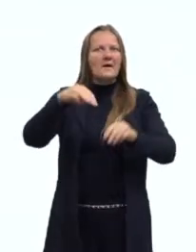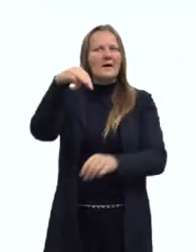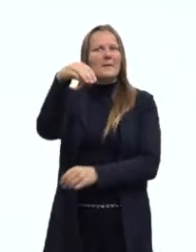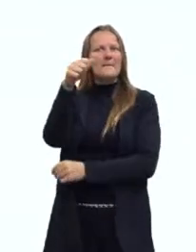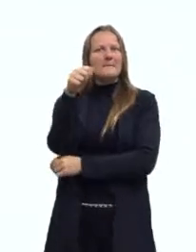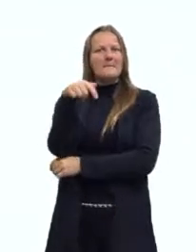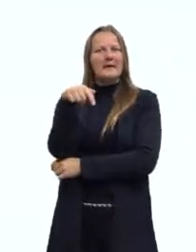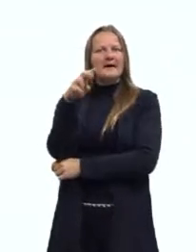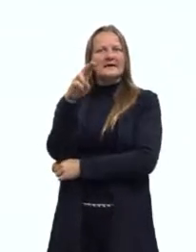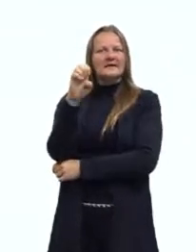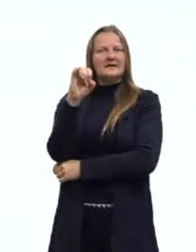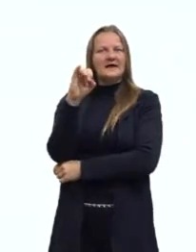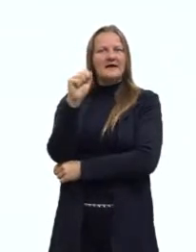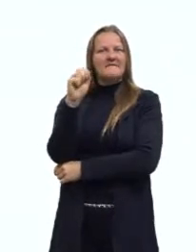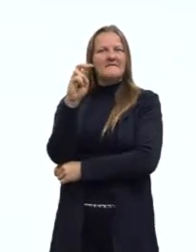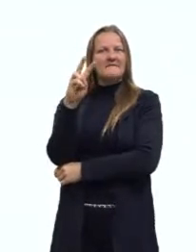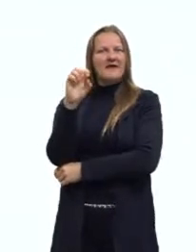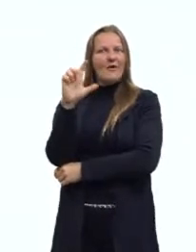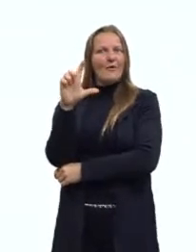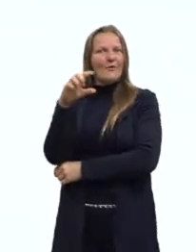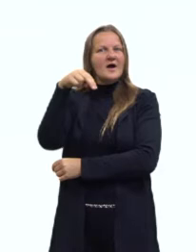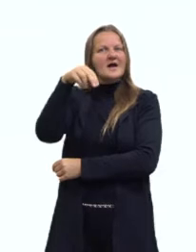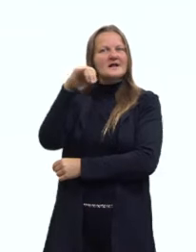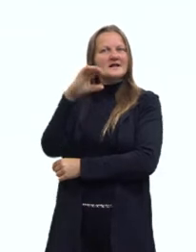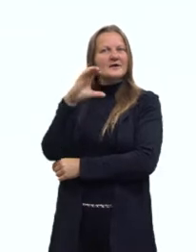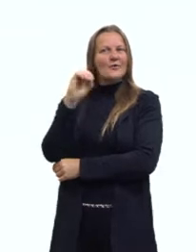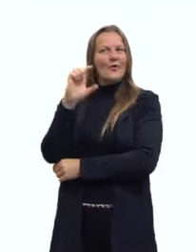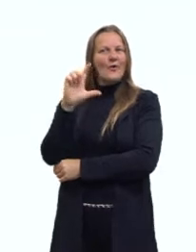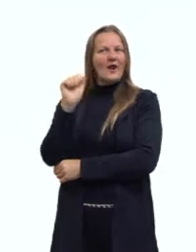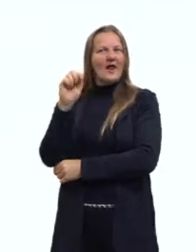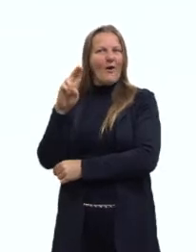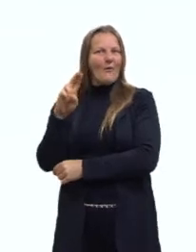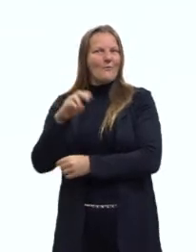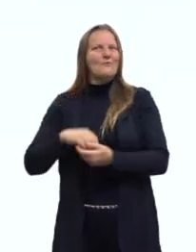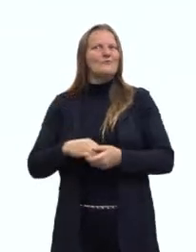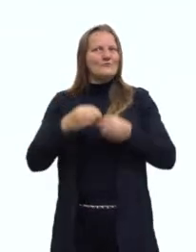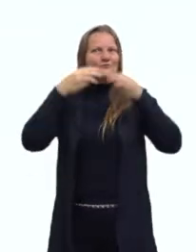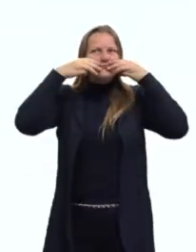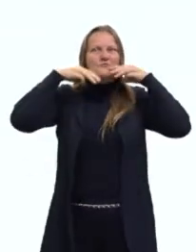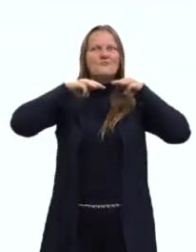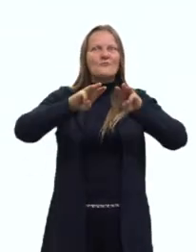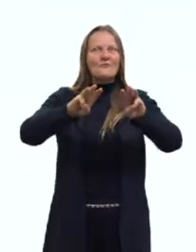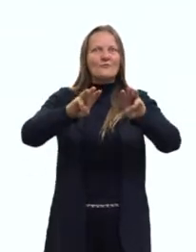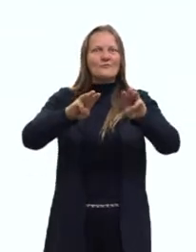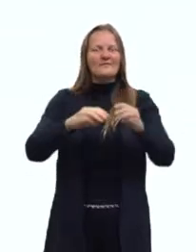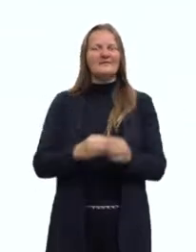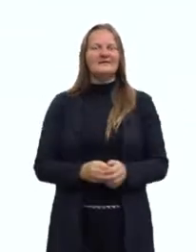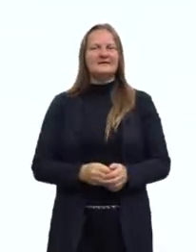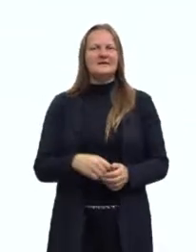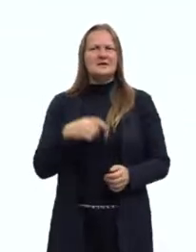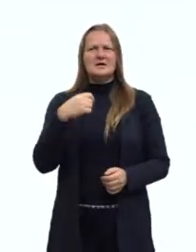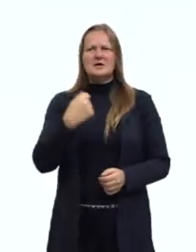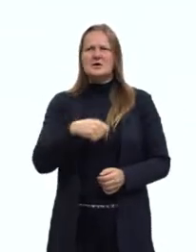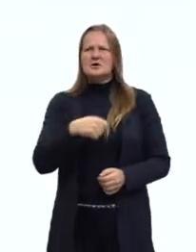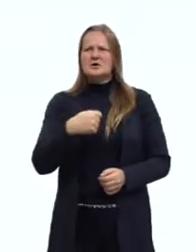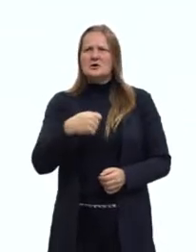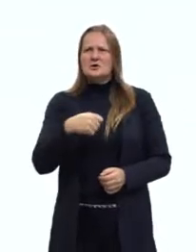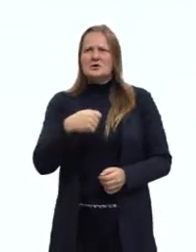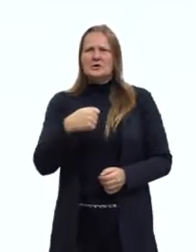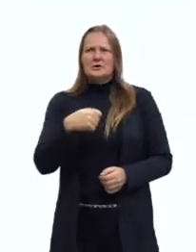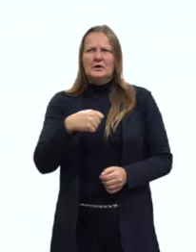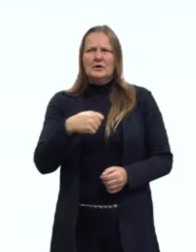e diz o seguinte, é uma imagem do senhor Nicolau Maquiavel e diz em cima, tem que meter o louco mesmo.